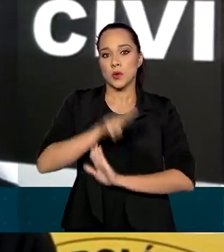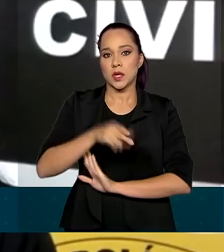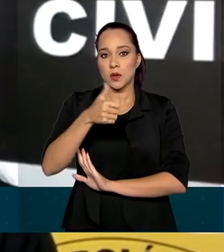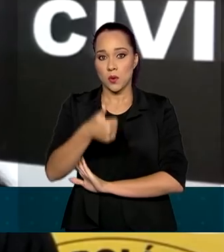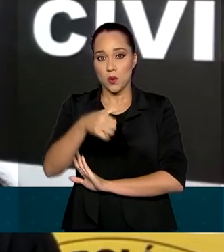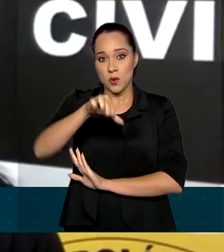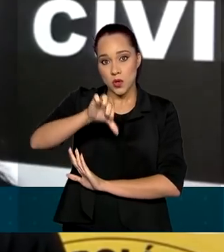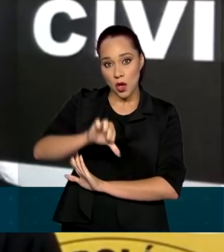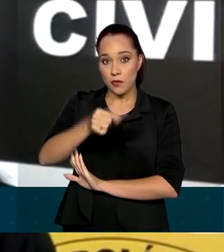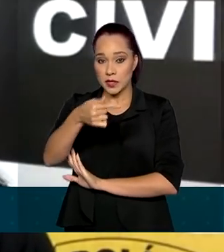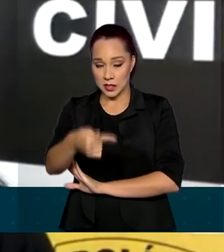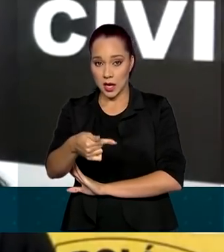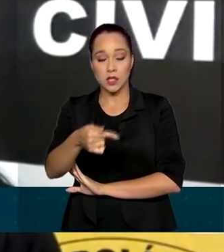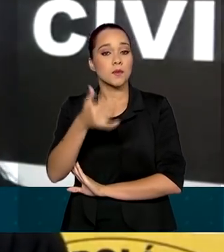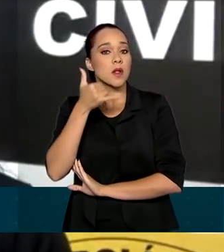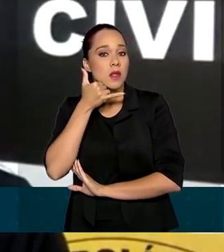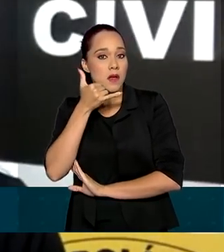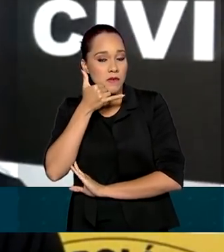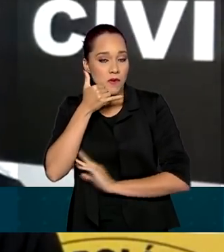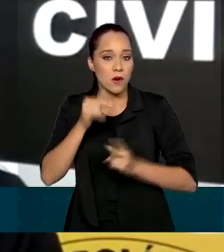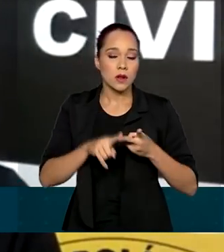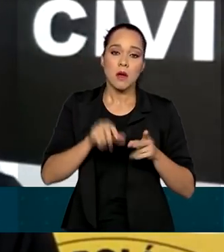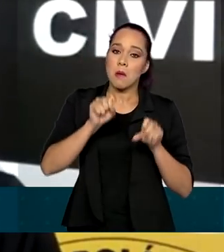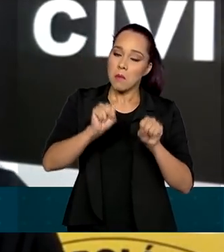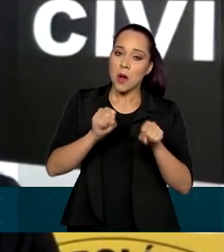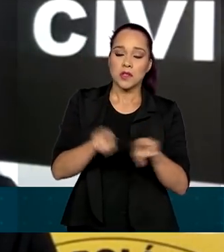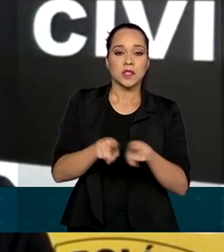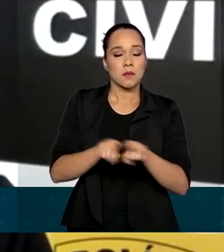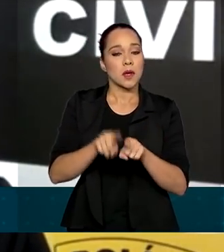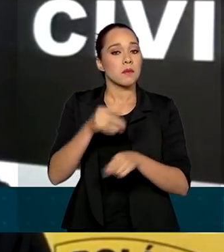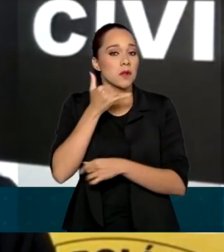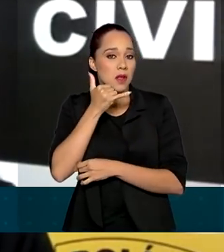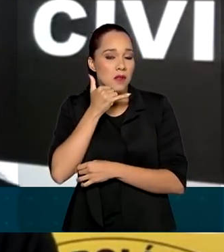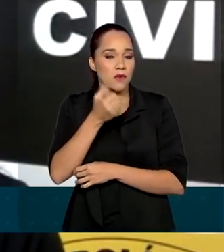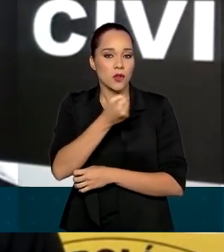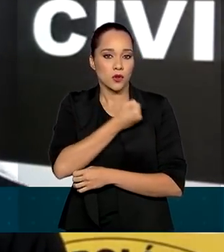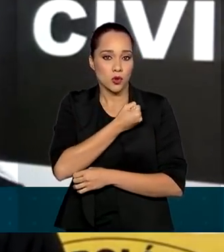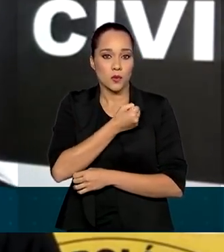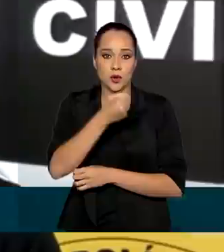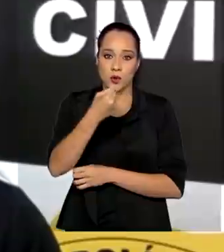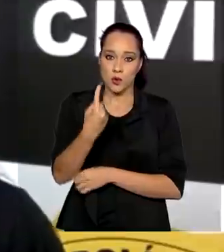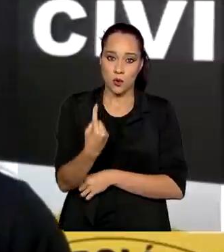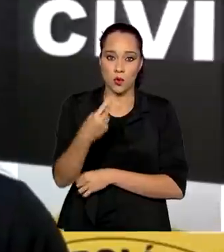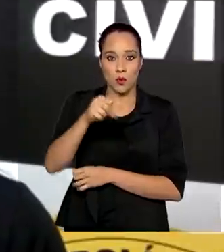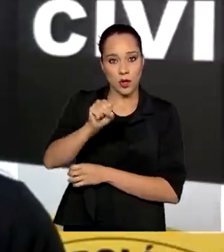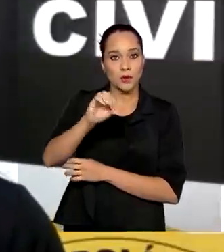197, pelo telefone. Ela pode fazer também pelo telefone, pelo 180.